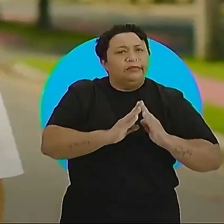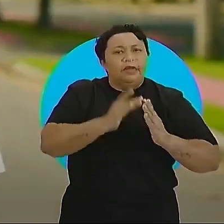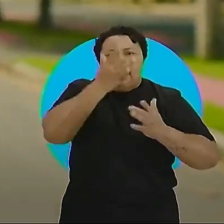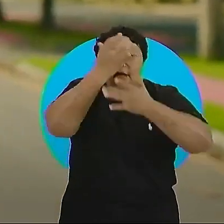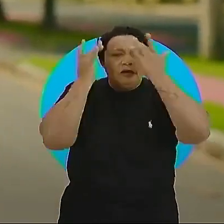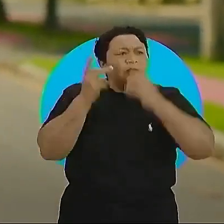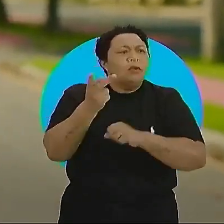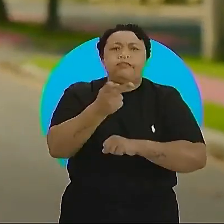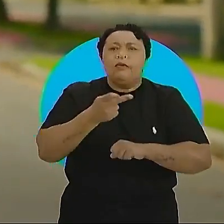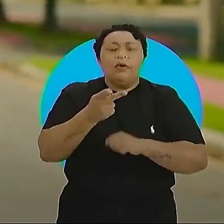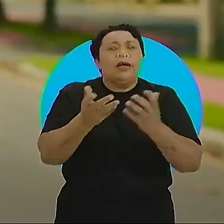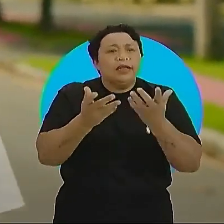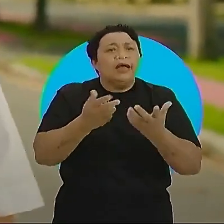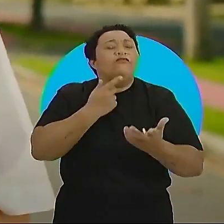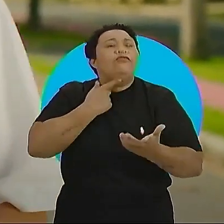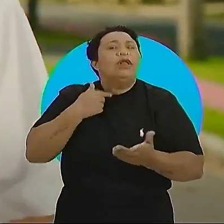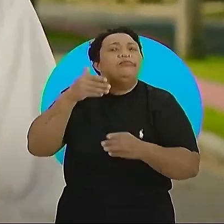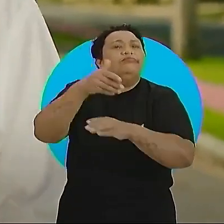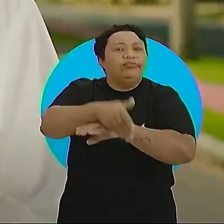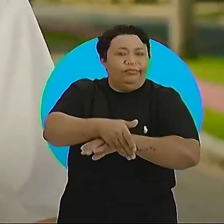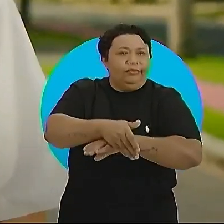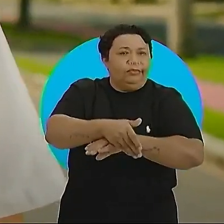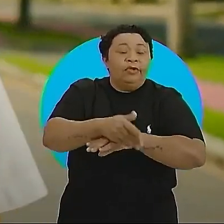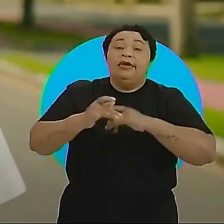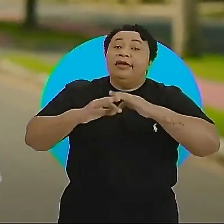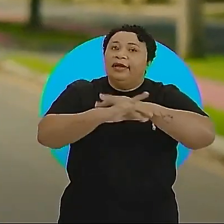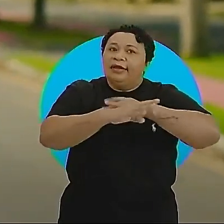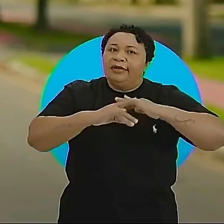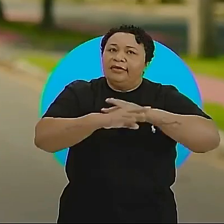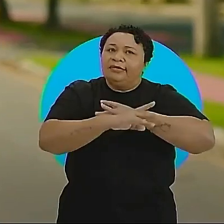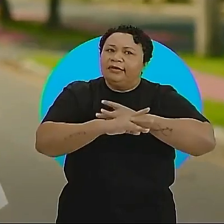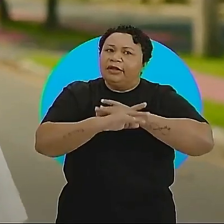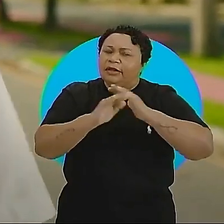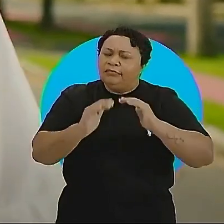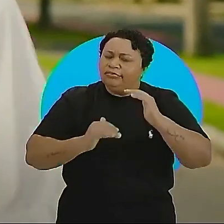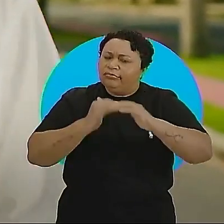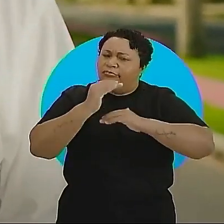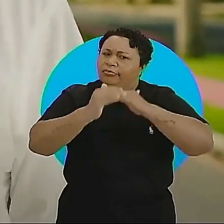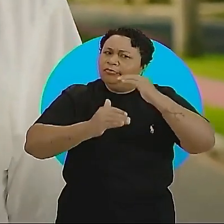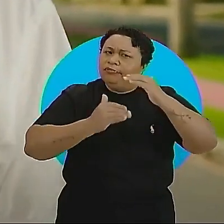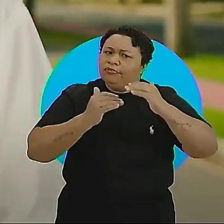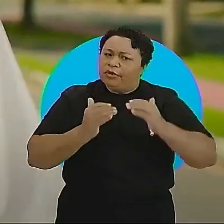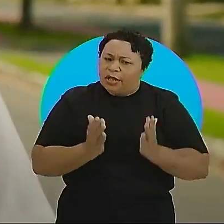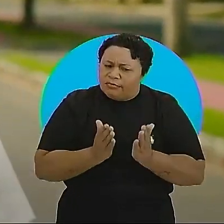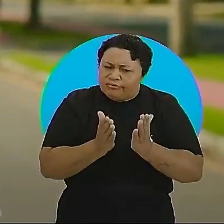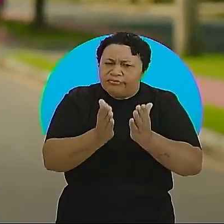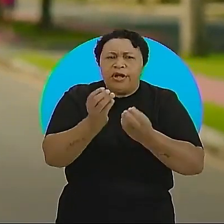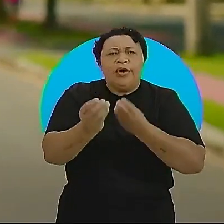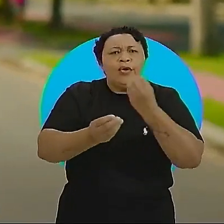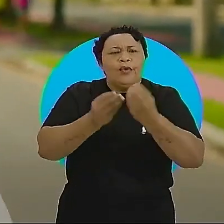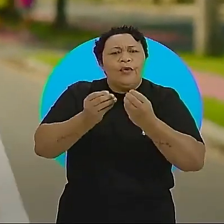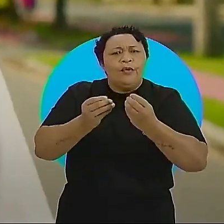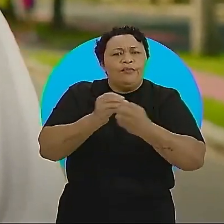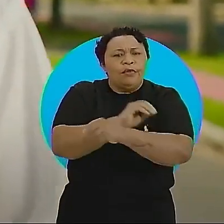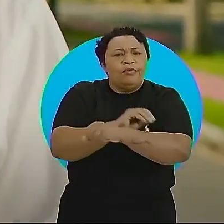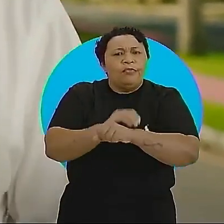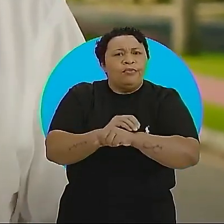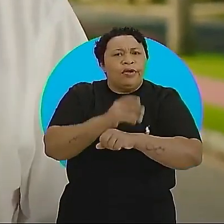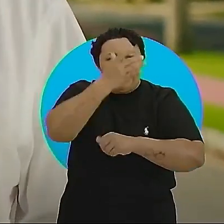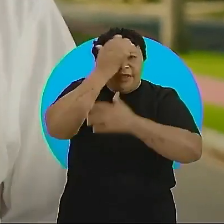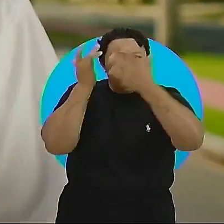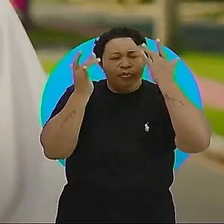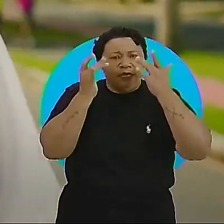dos destinos mais procurados do país. Uma cidade que segue em frente, cuidando das pessoas e